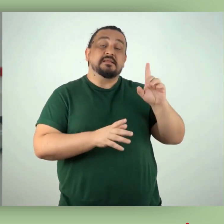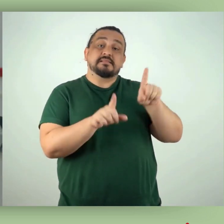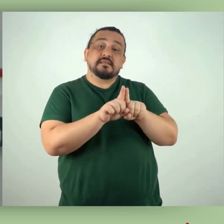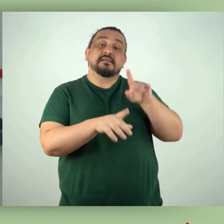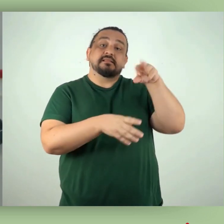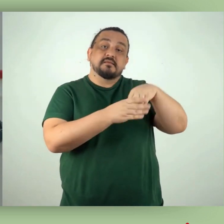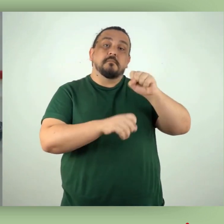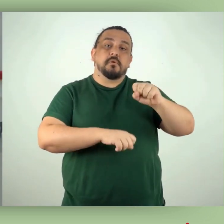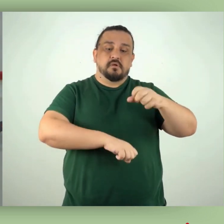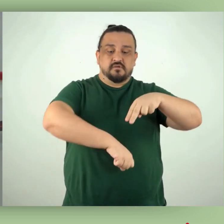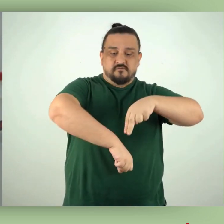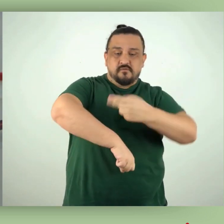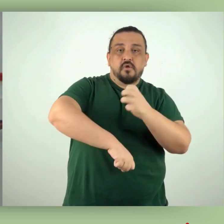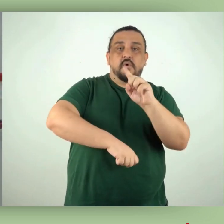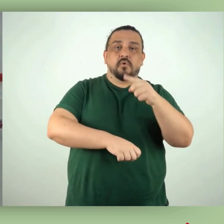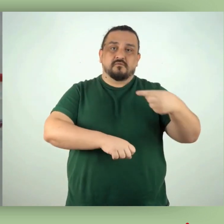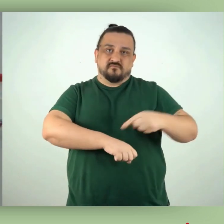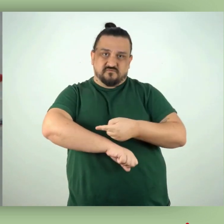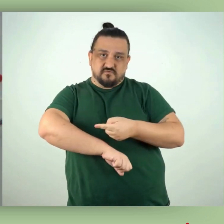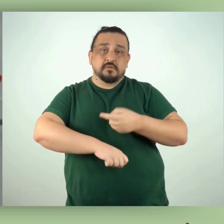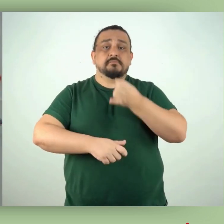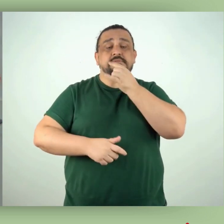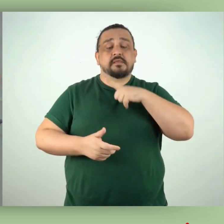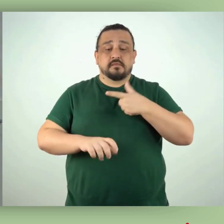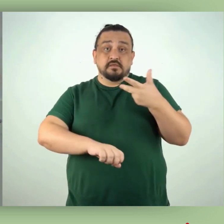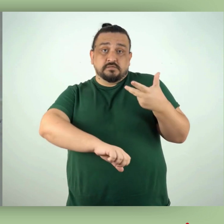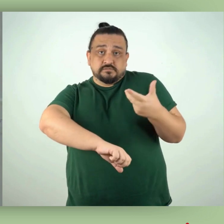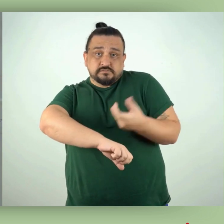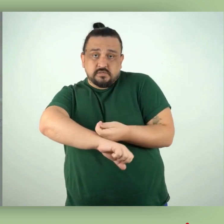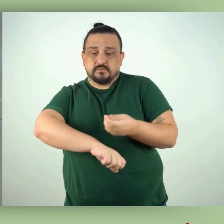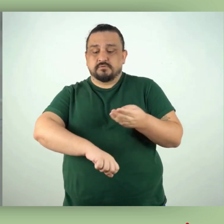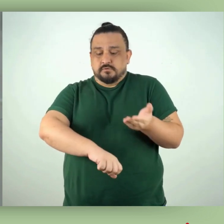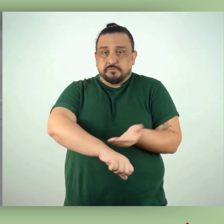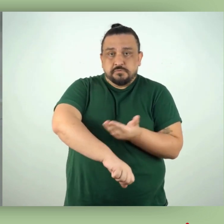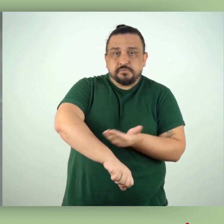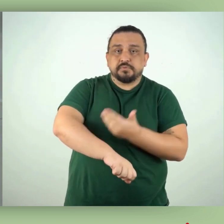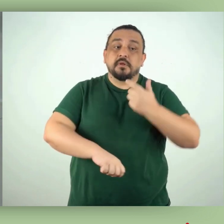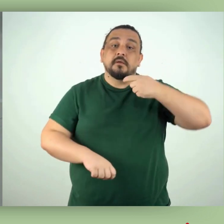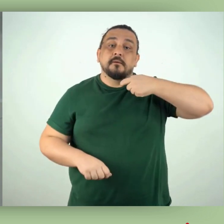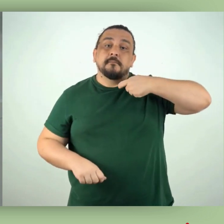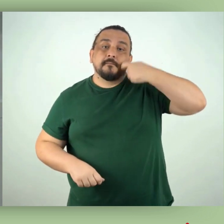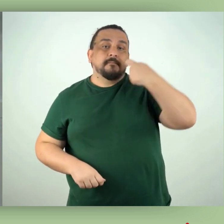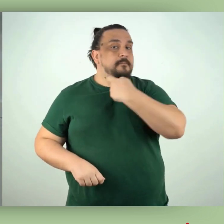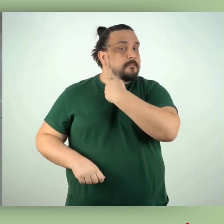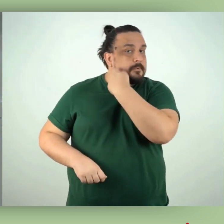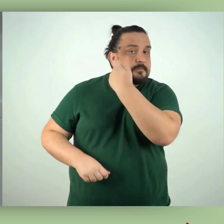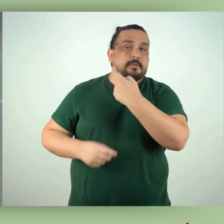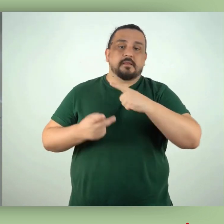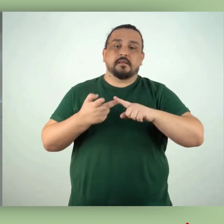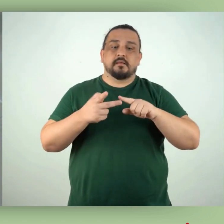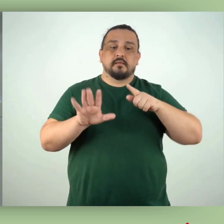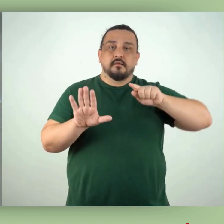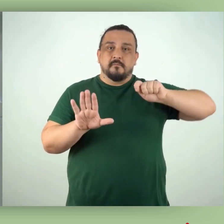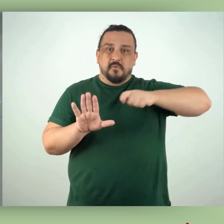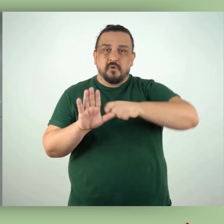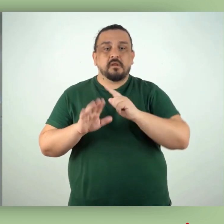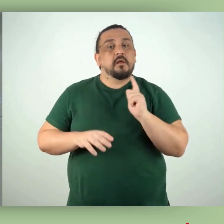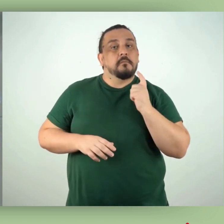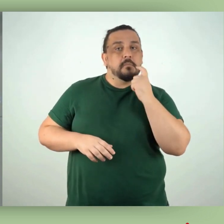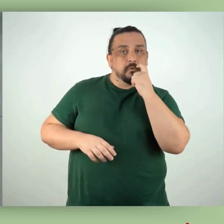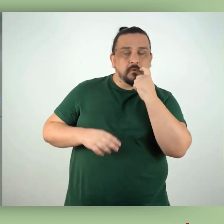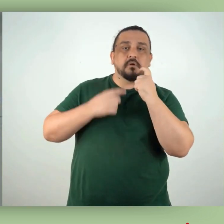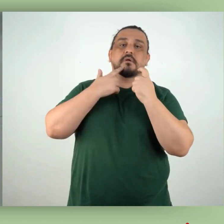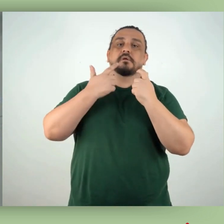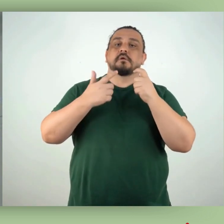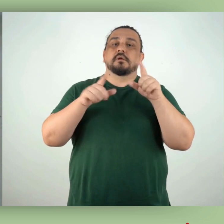escarificantes, tais como lâminas de barbear, agulhas, escalpes, ampolas de vidro, brocas,